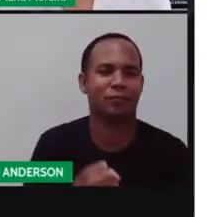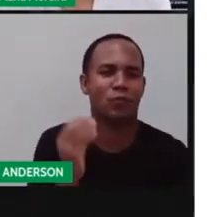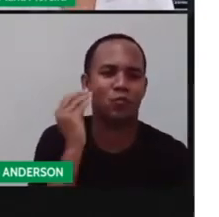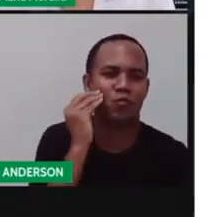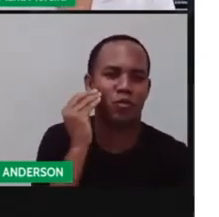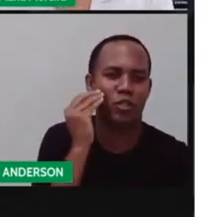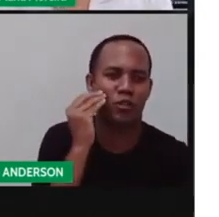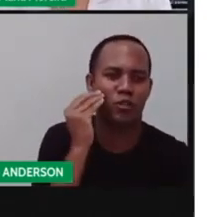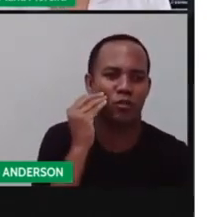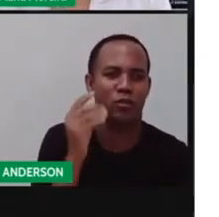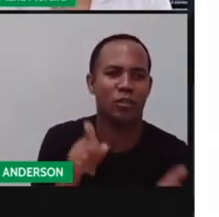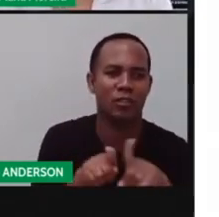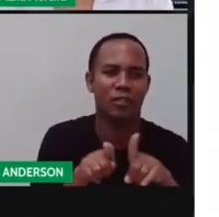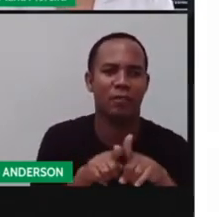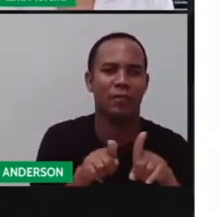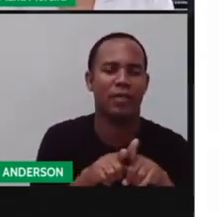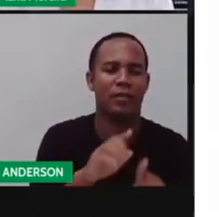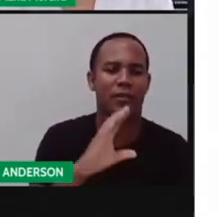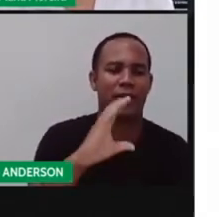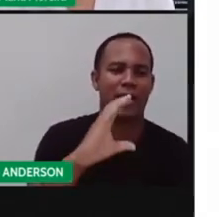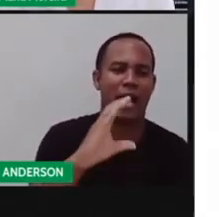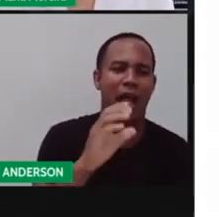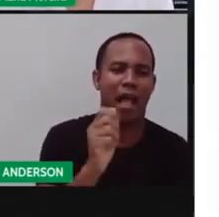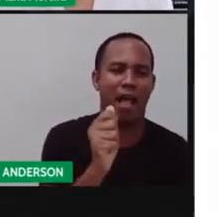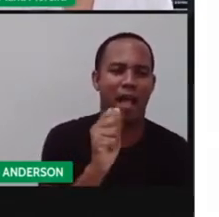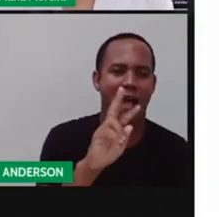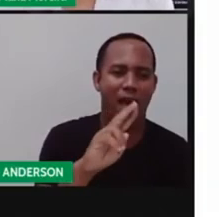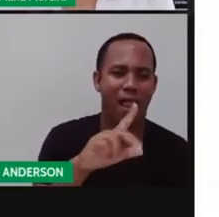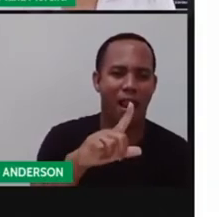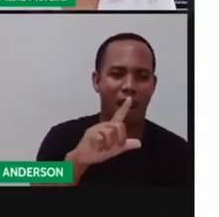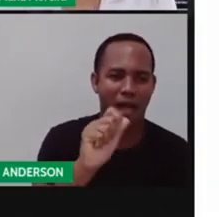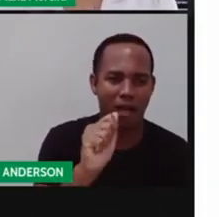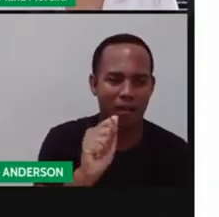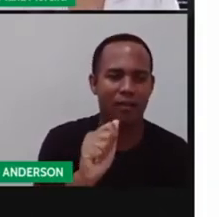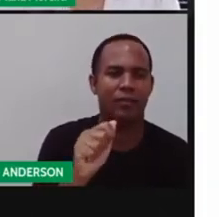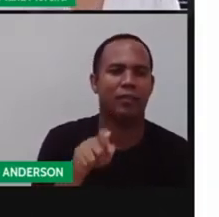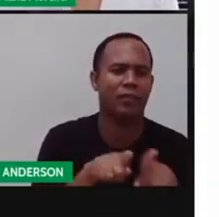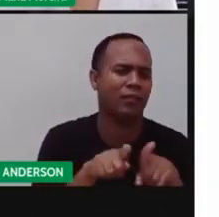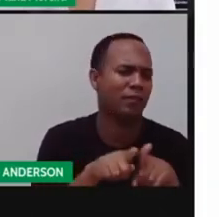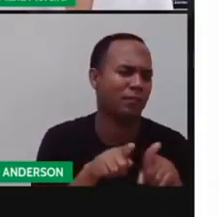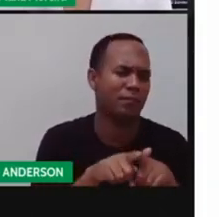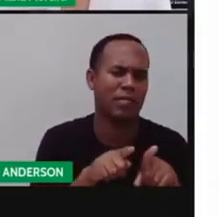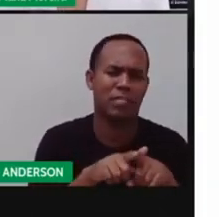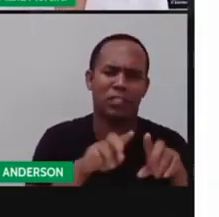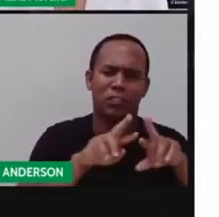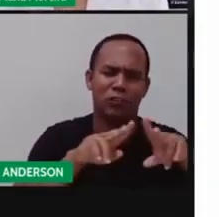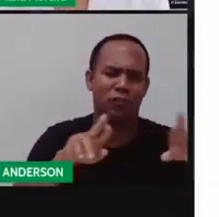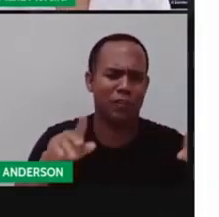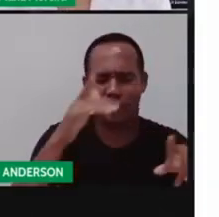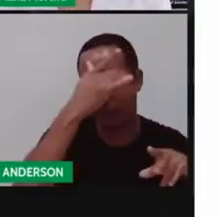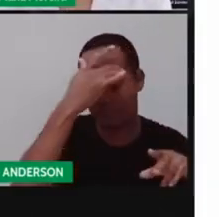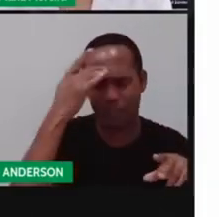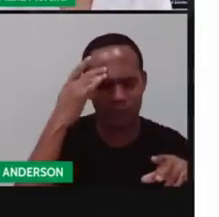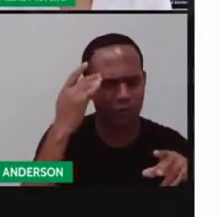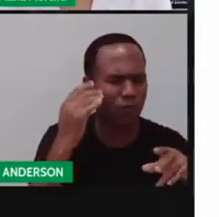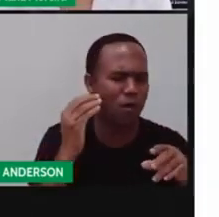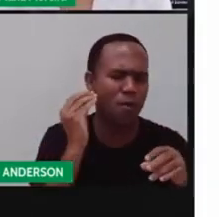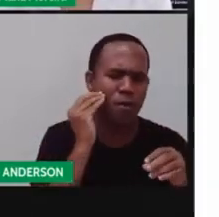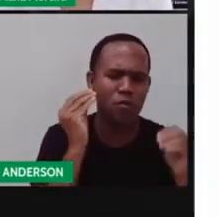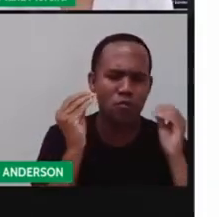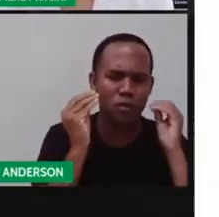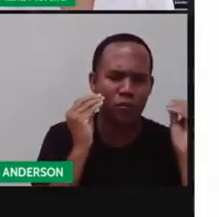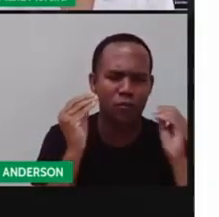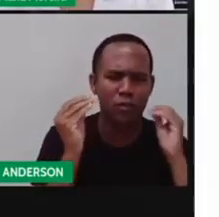um beijo pra Carla Nery, pra Neilton Santos, pra Leandro Souza, pra Ana